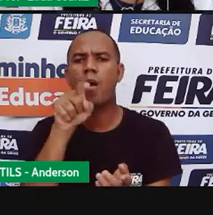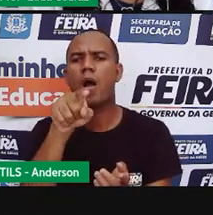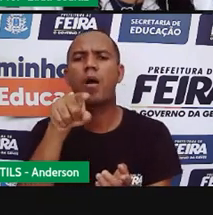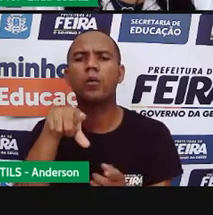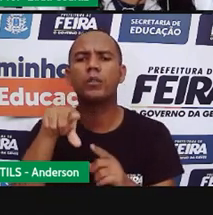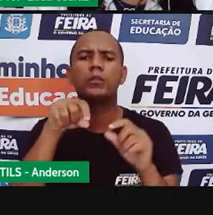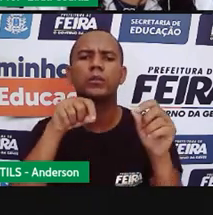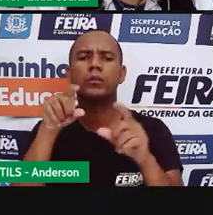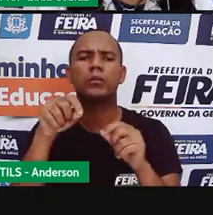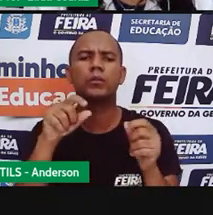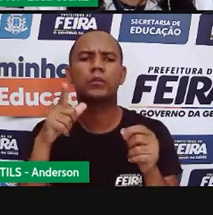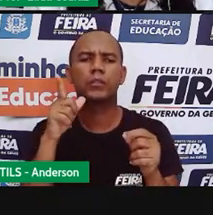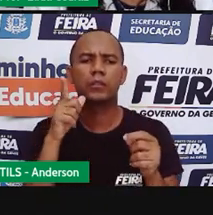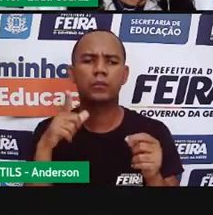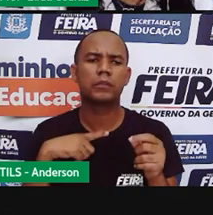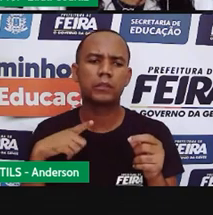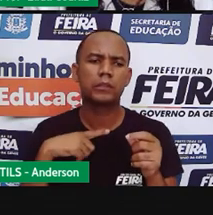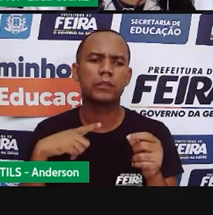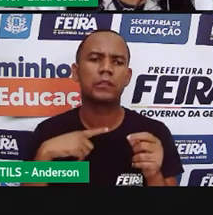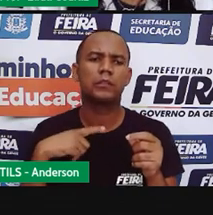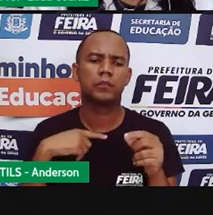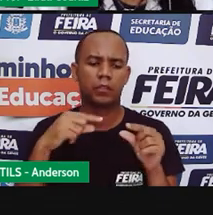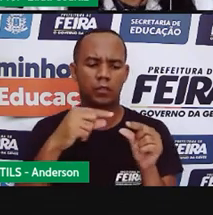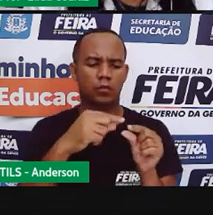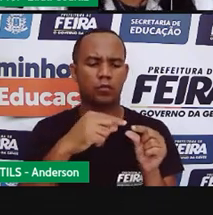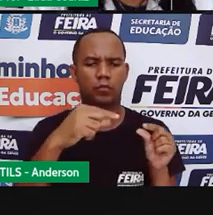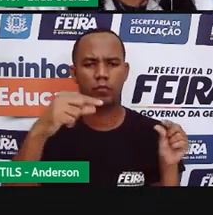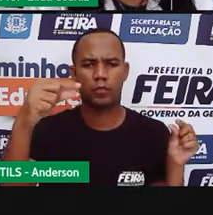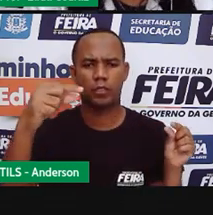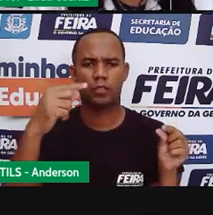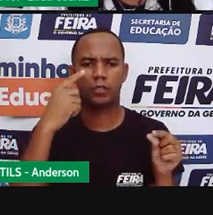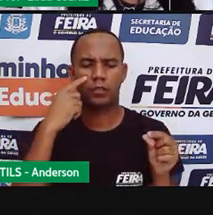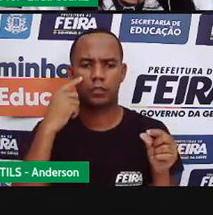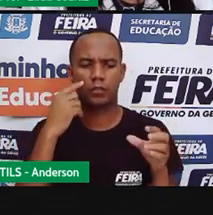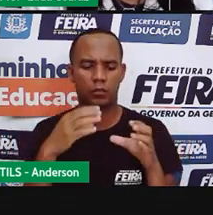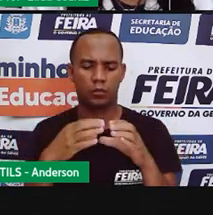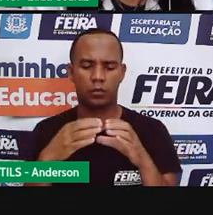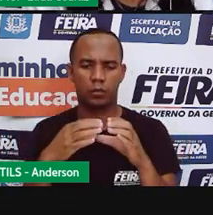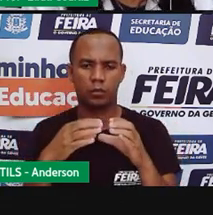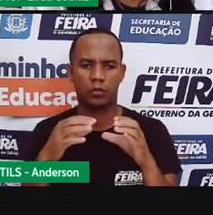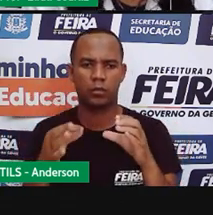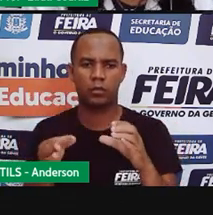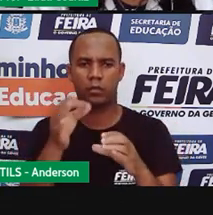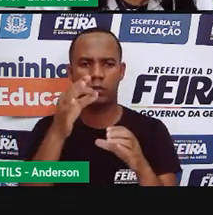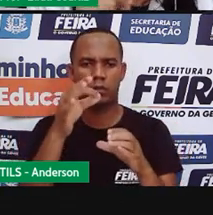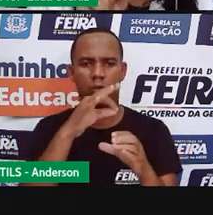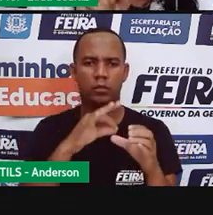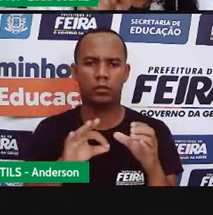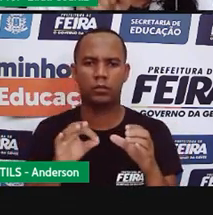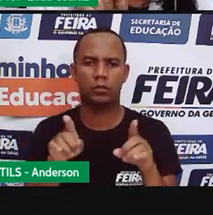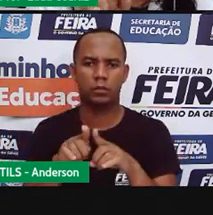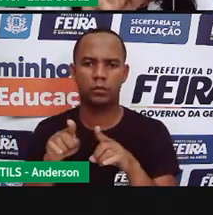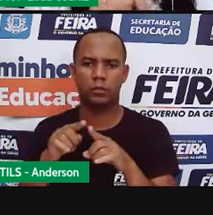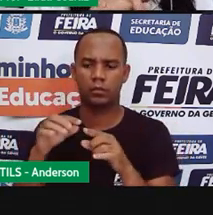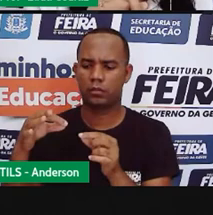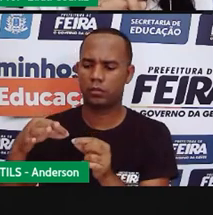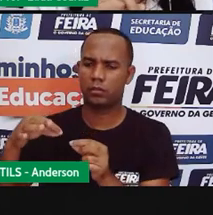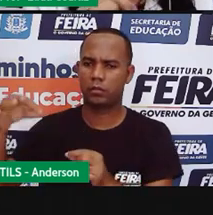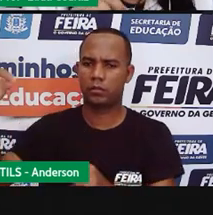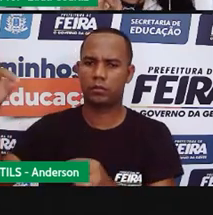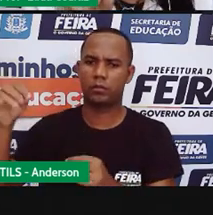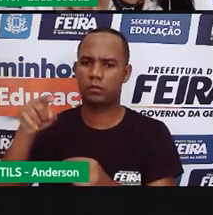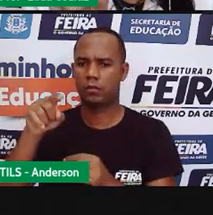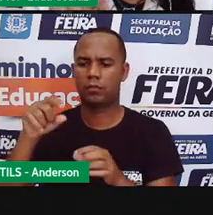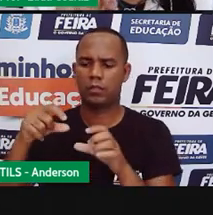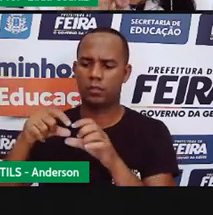tem uma vara de bombou um novelo de linha um cabo de vassoura e uma mangueira